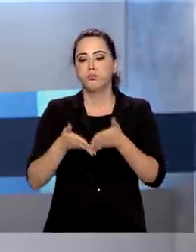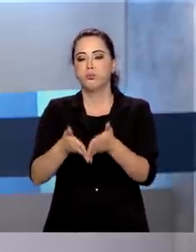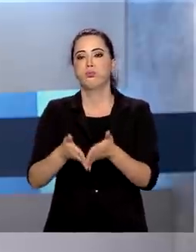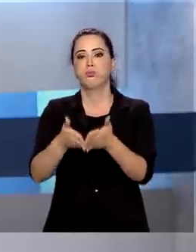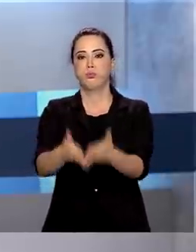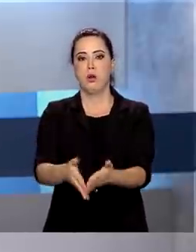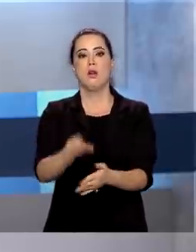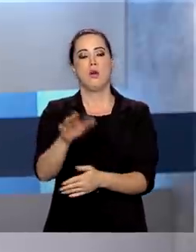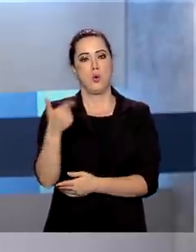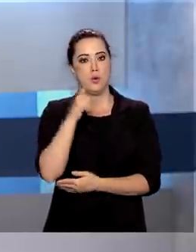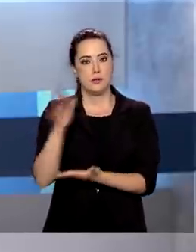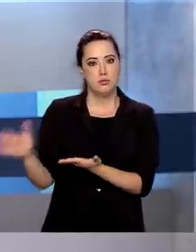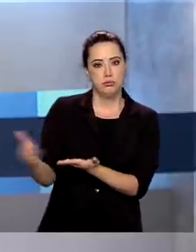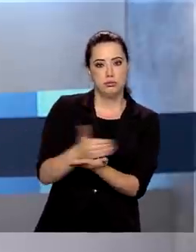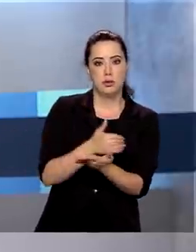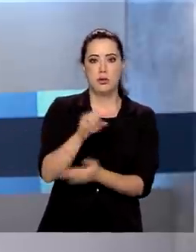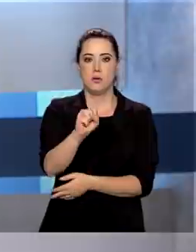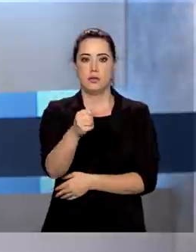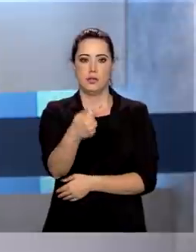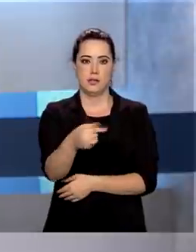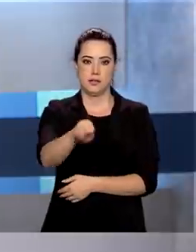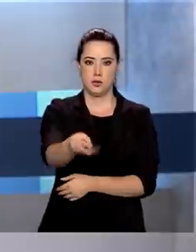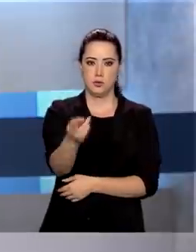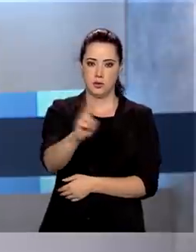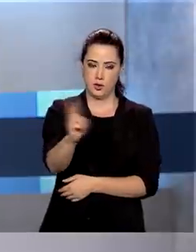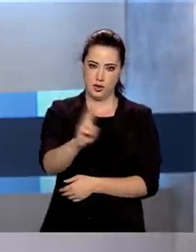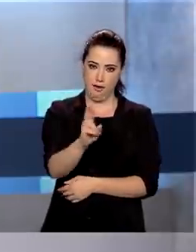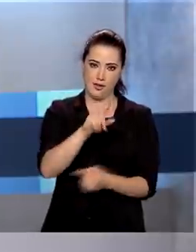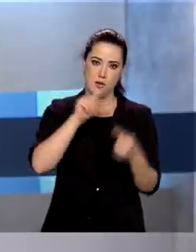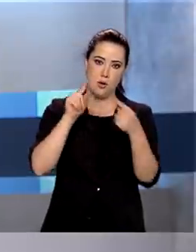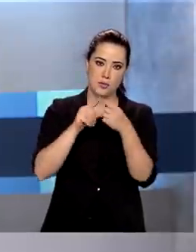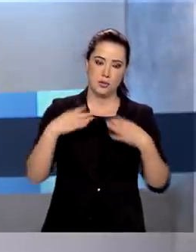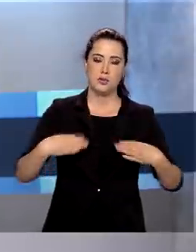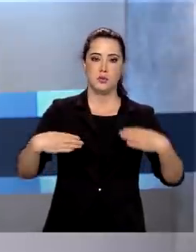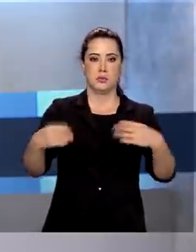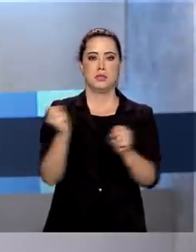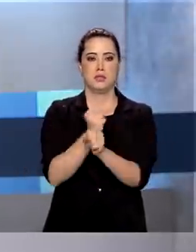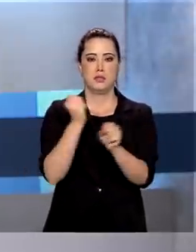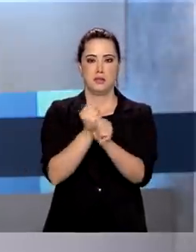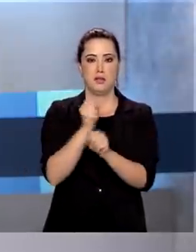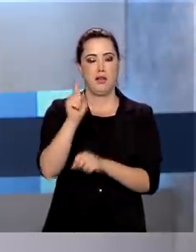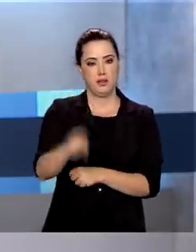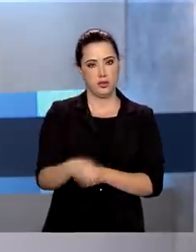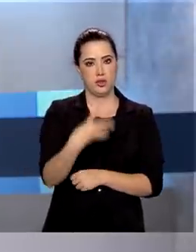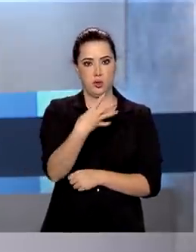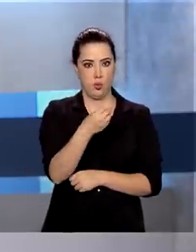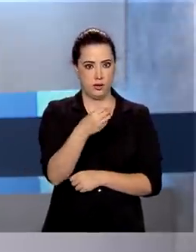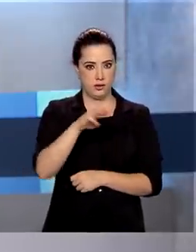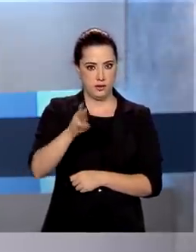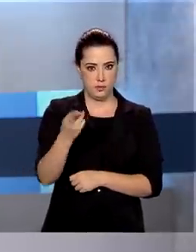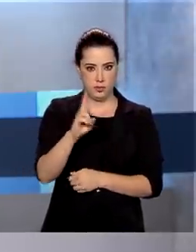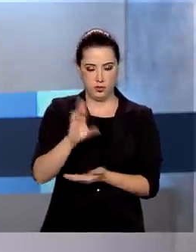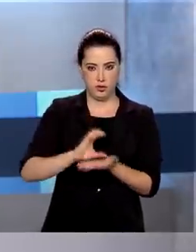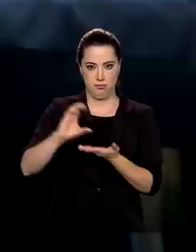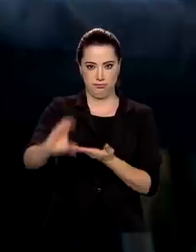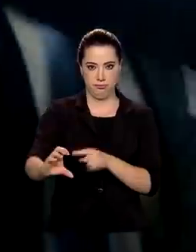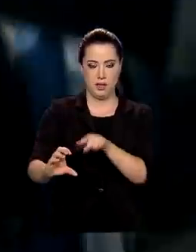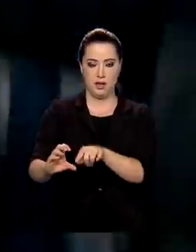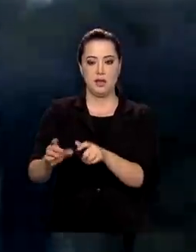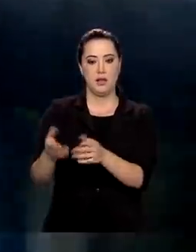reais. A previsão do Ministério da Infraestrutura é de 400 milhões em investimentos nesses terminais.